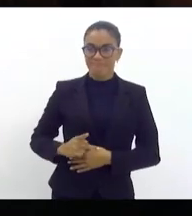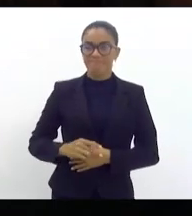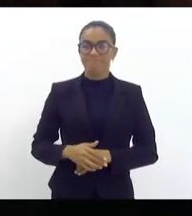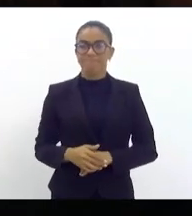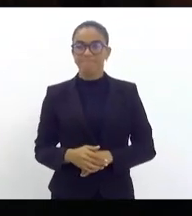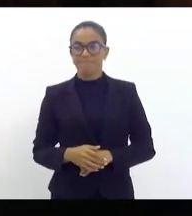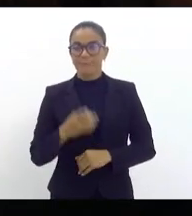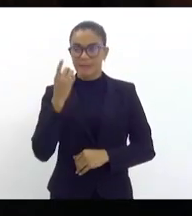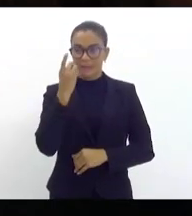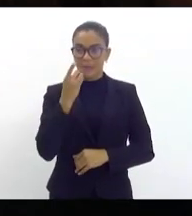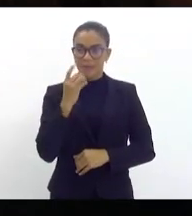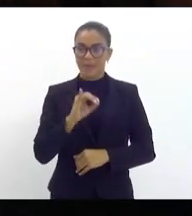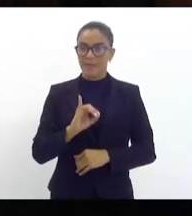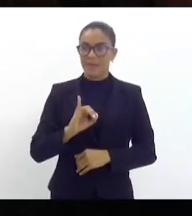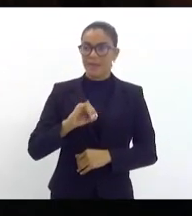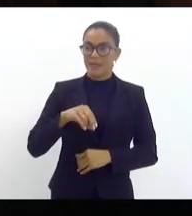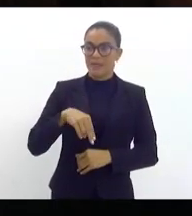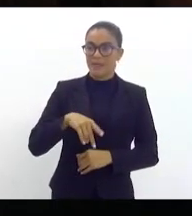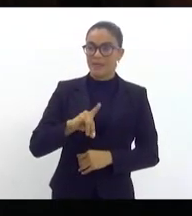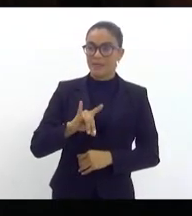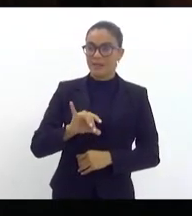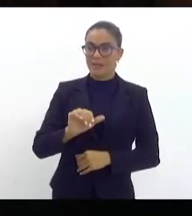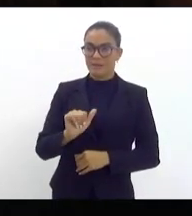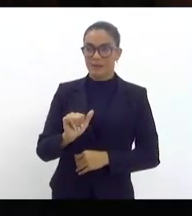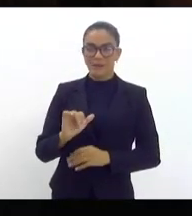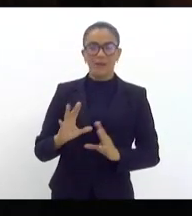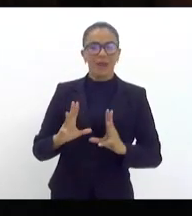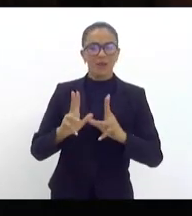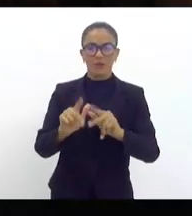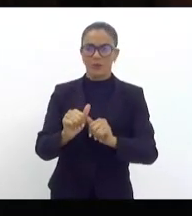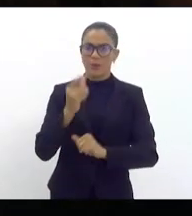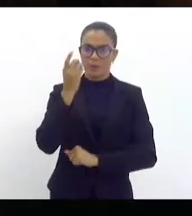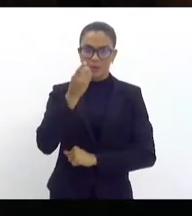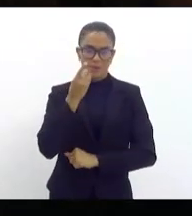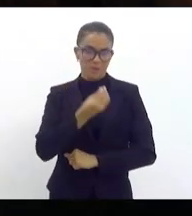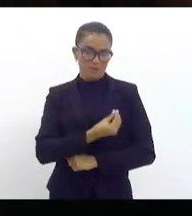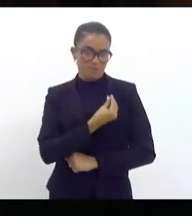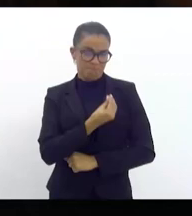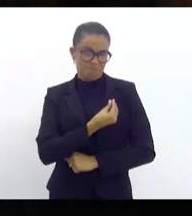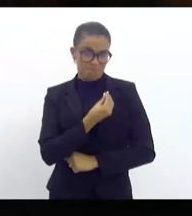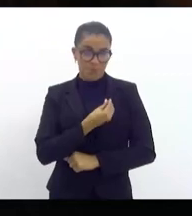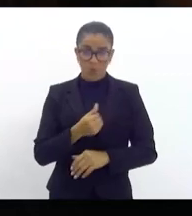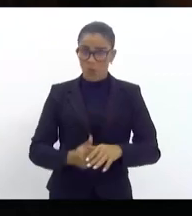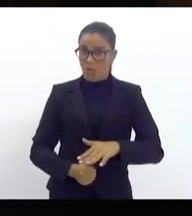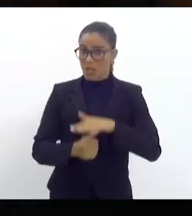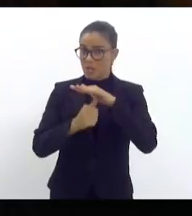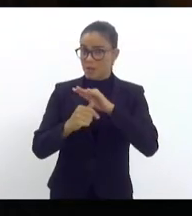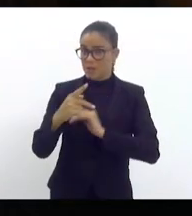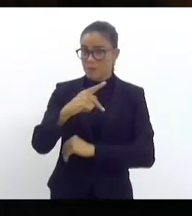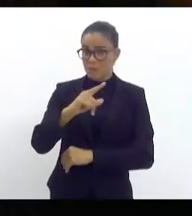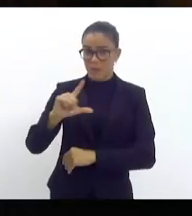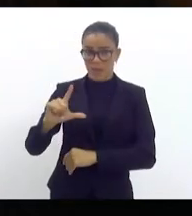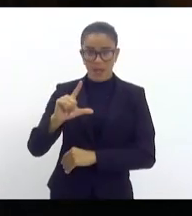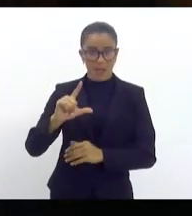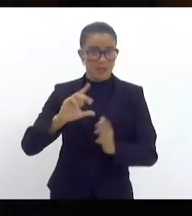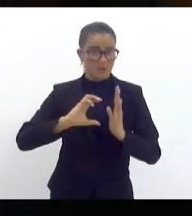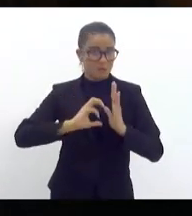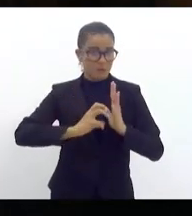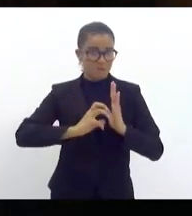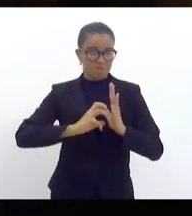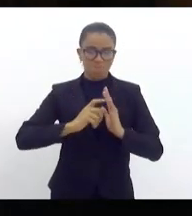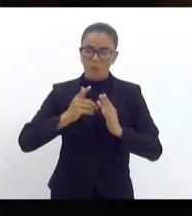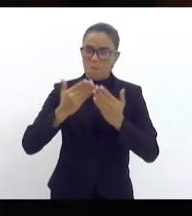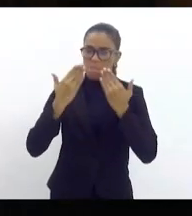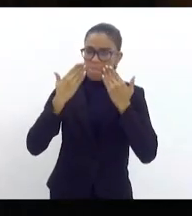deputada Índia Armelal, e assim cumprimento todos os deputados presentes. Como líder do PL nessa Casa Legislativa, tenho o dever de